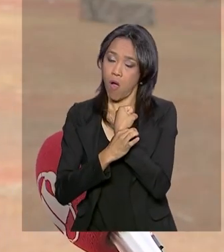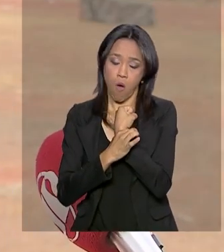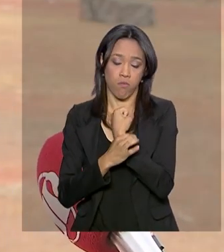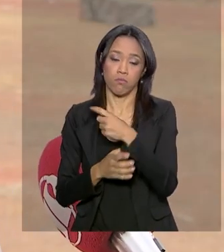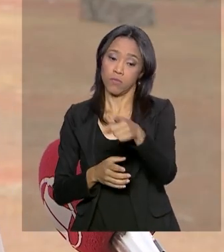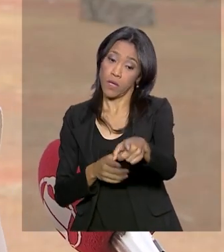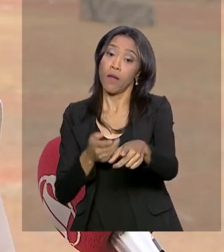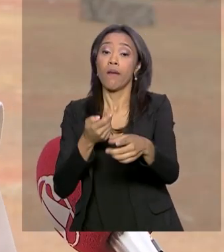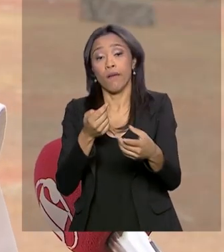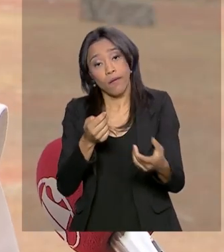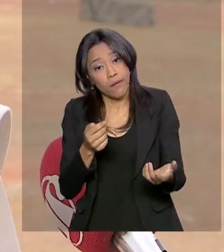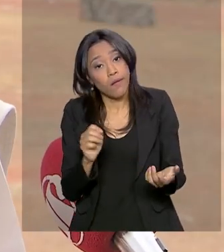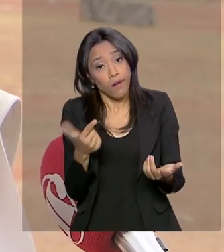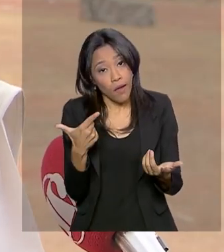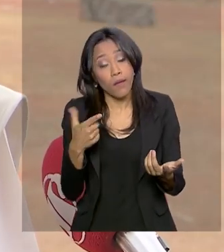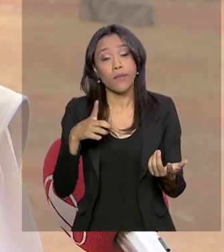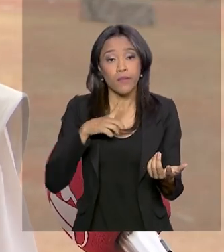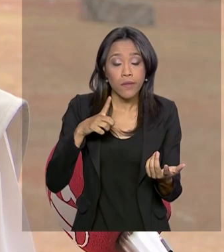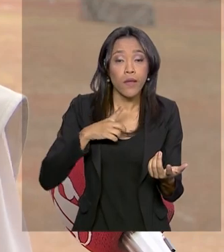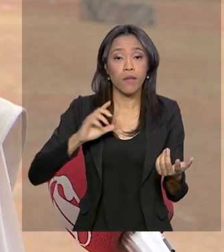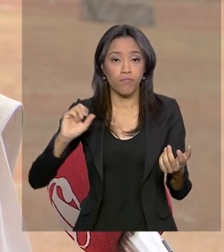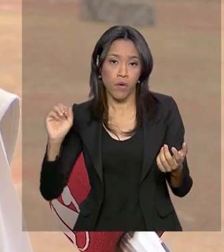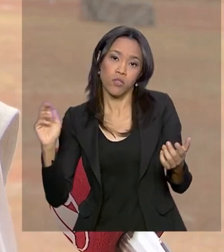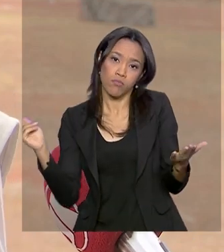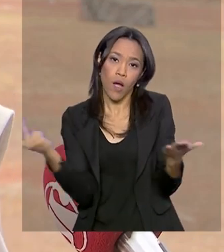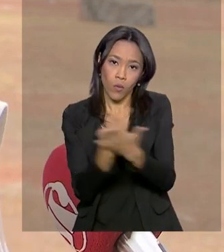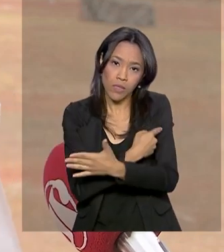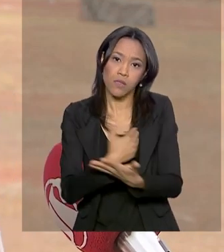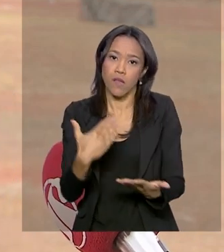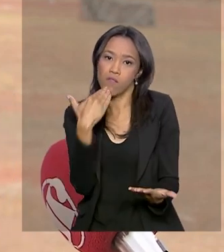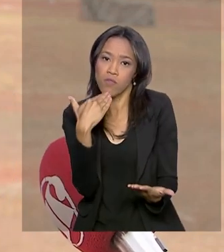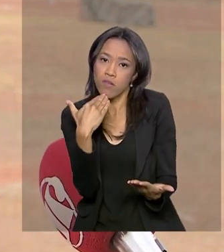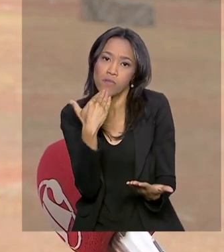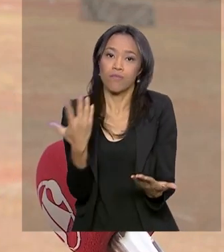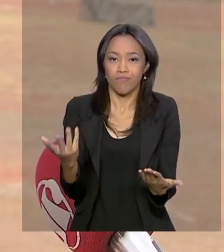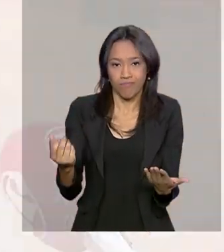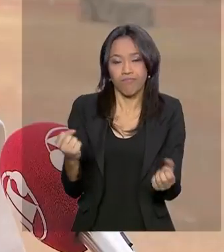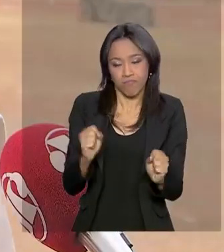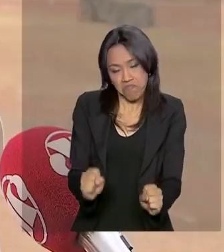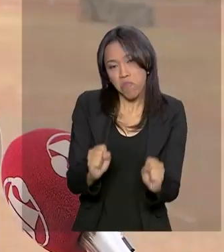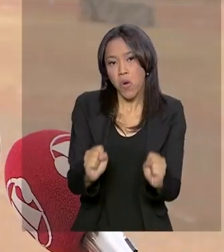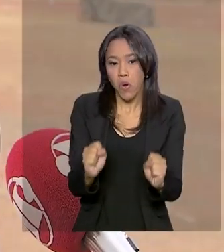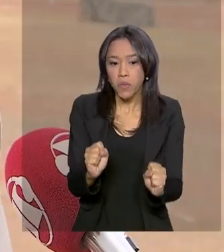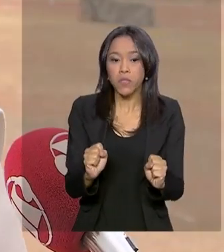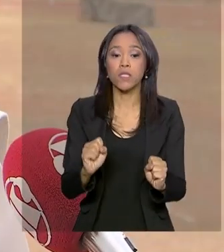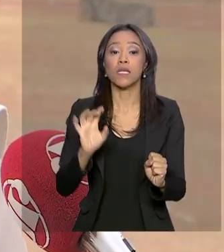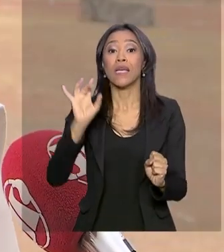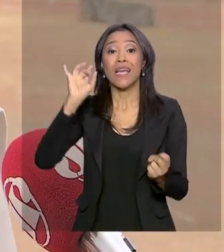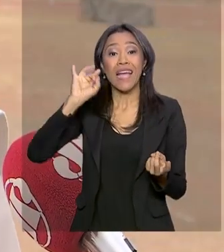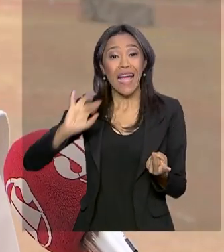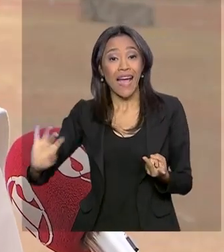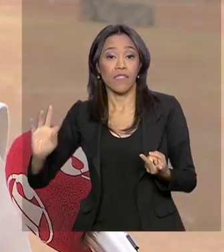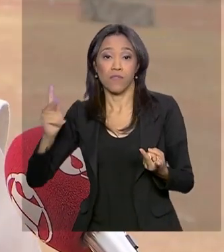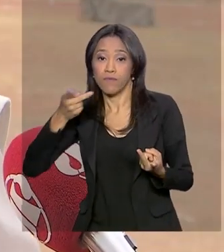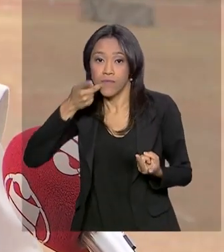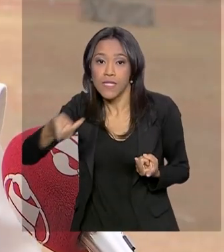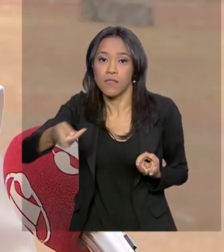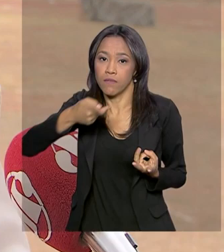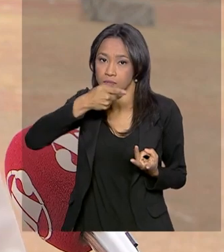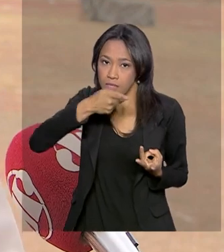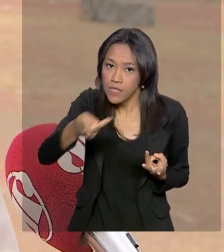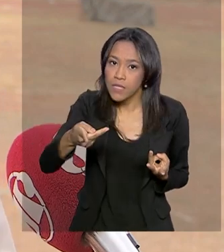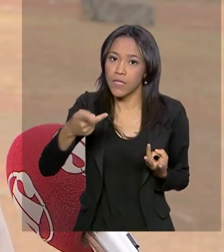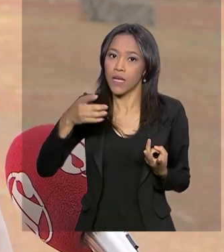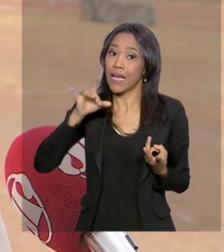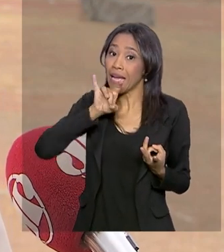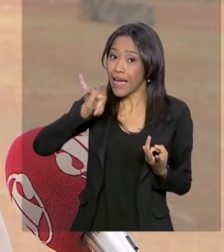pequeníssimo grau de risco que pode envolver uma situação desagradável. Cada visita, cada evento tem um